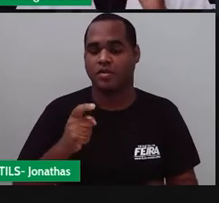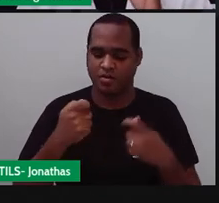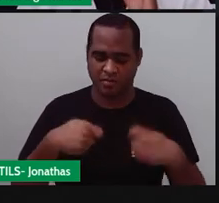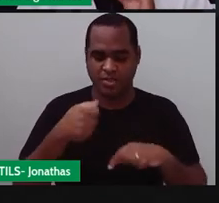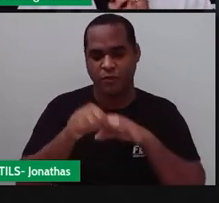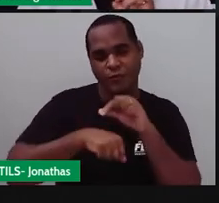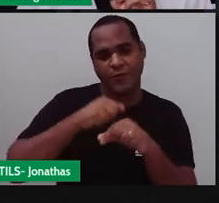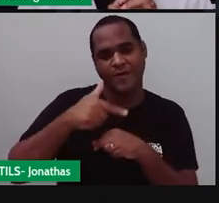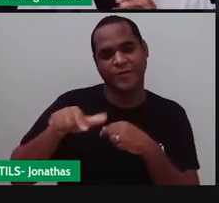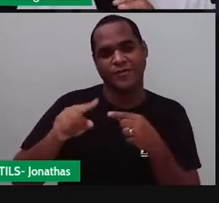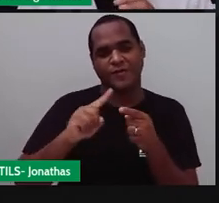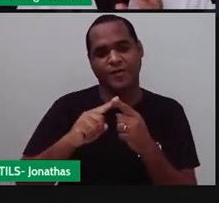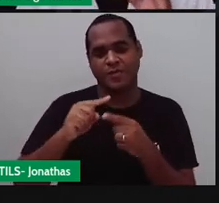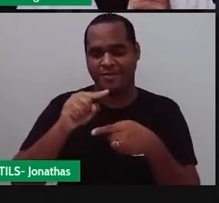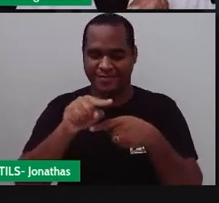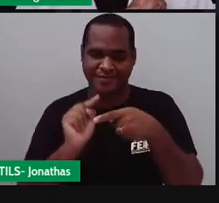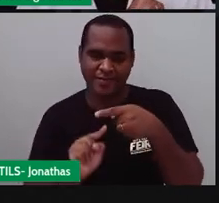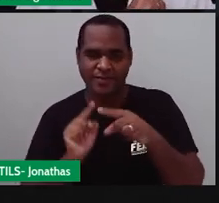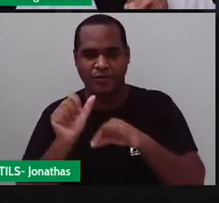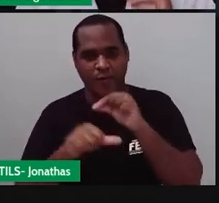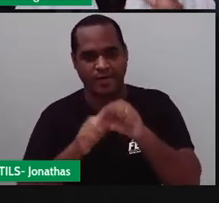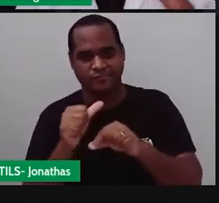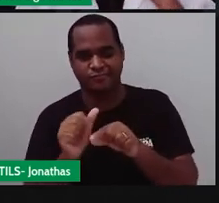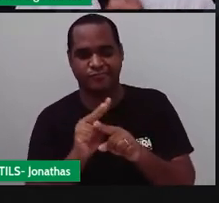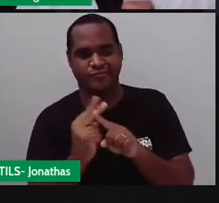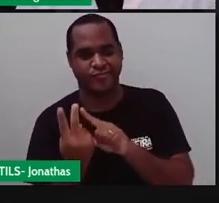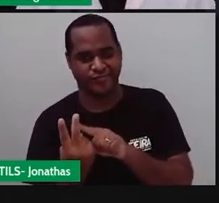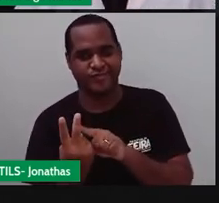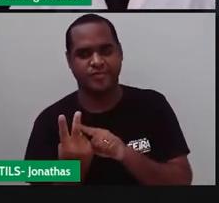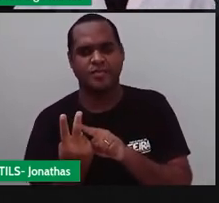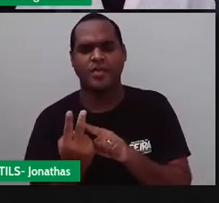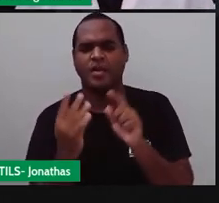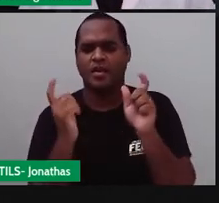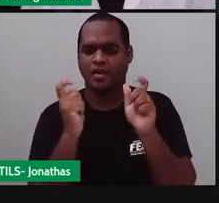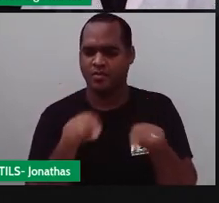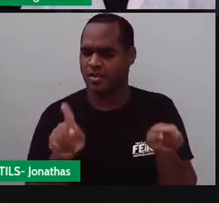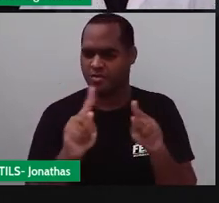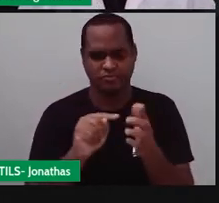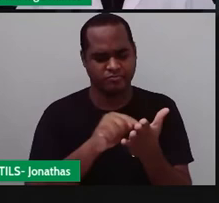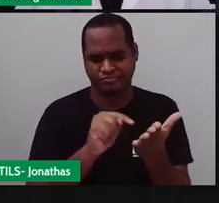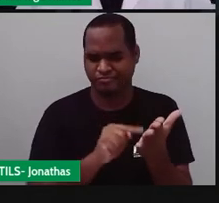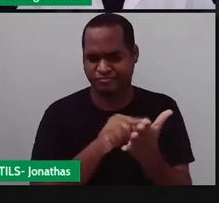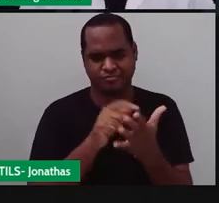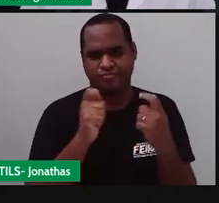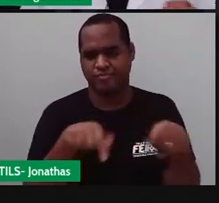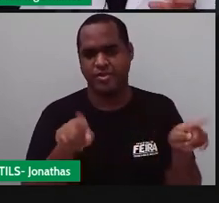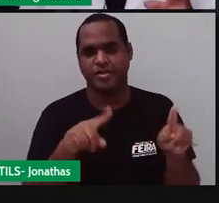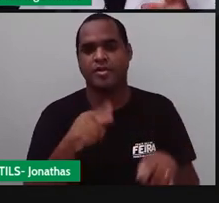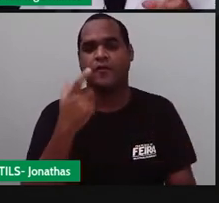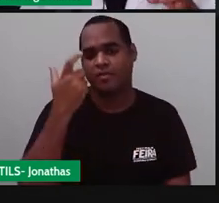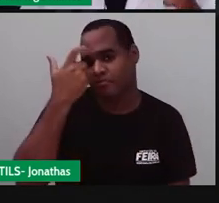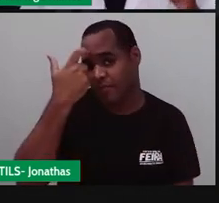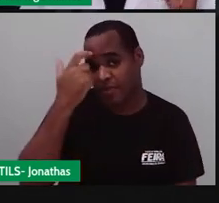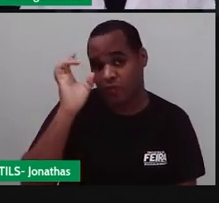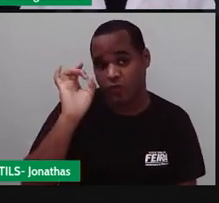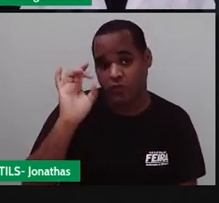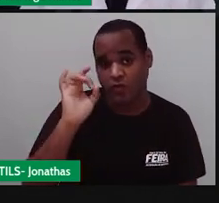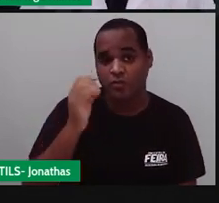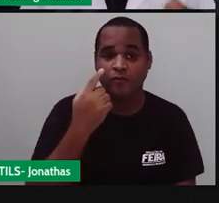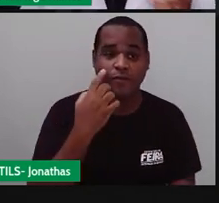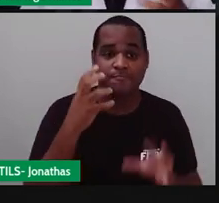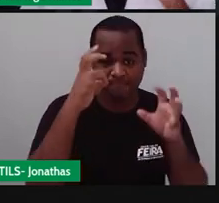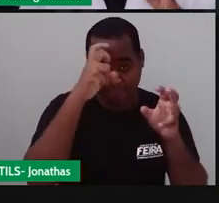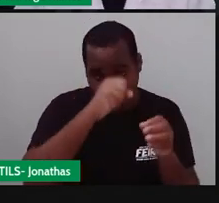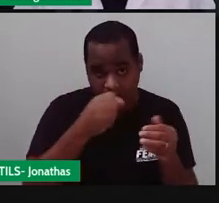frações bom não precisa de calculadora você vai pegar esse raciocínio que a gente